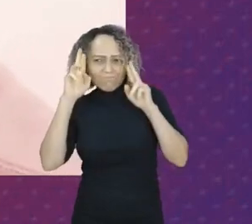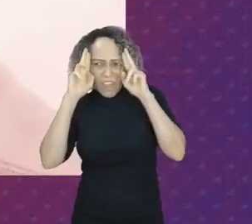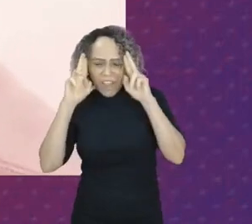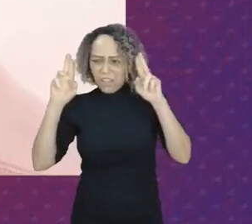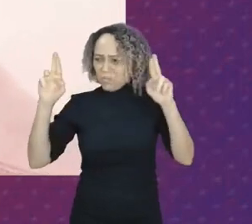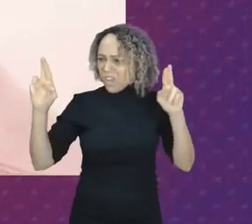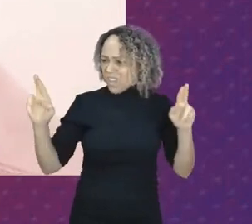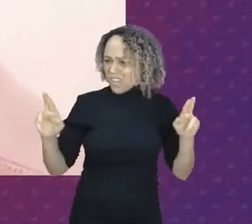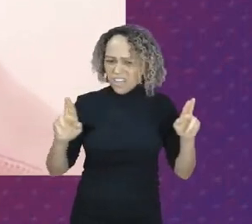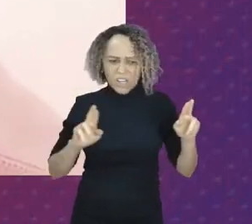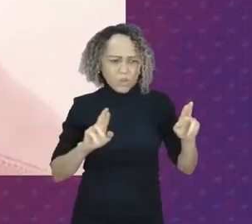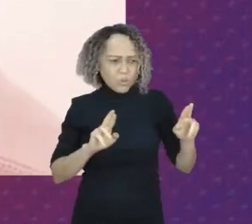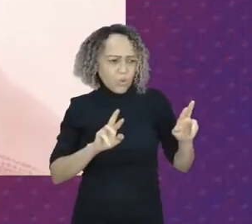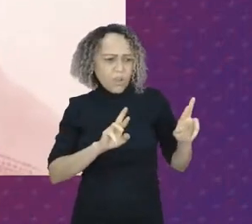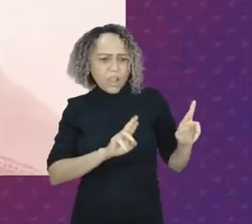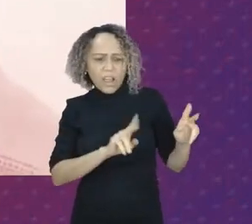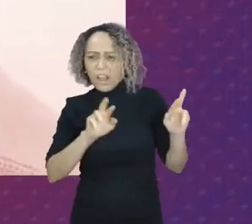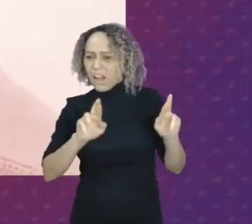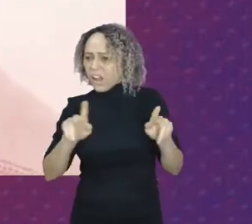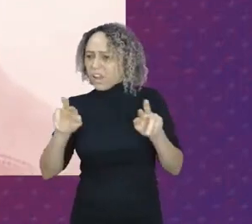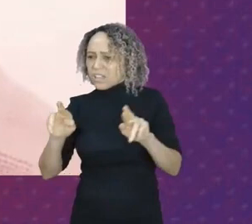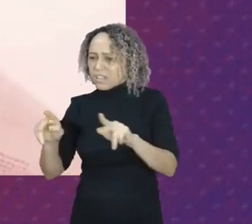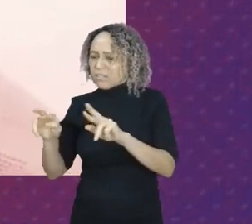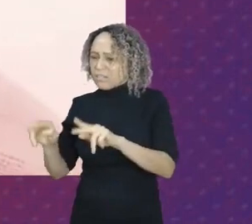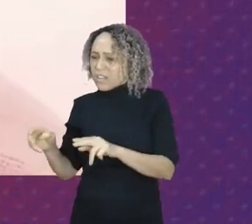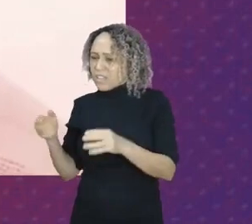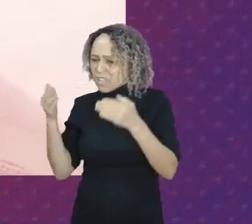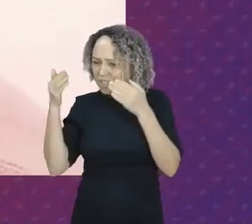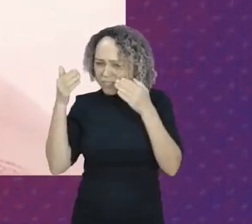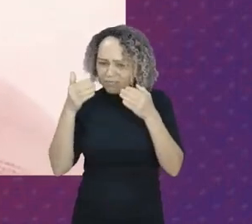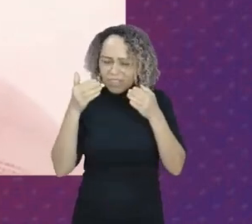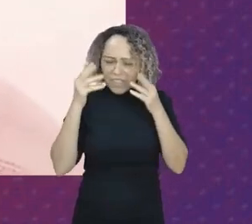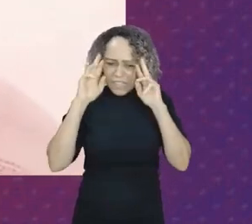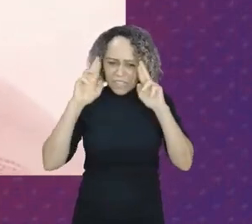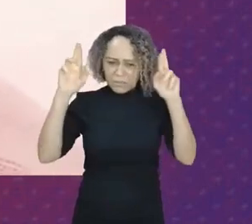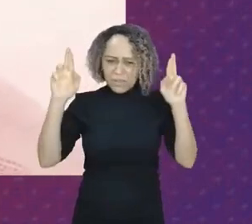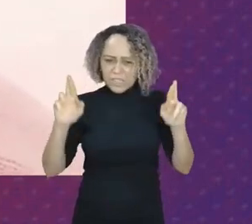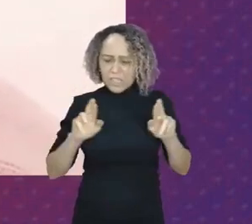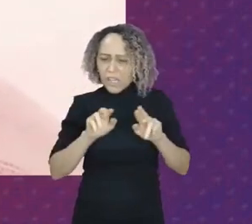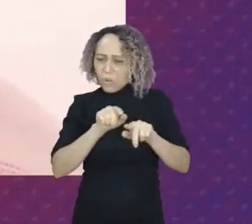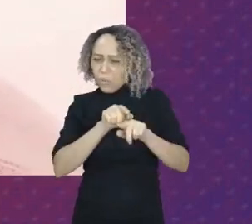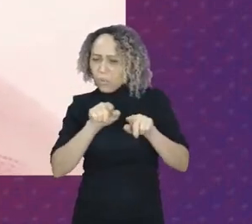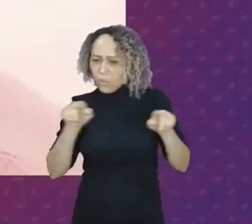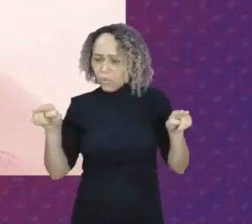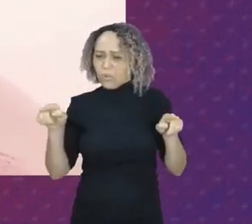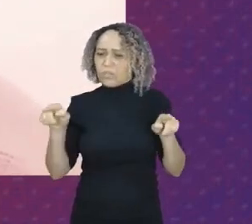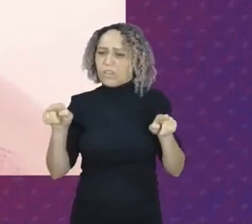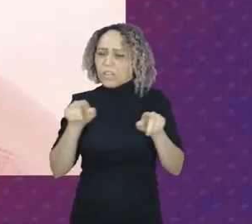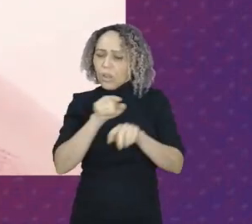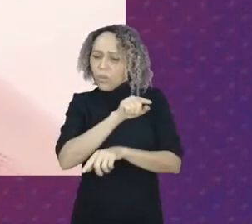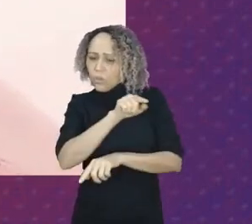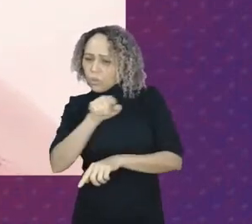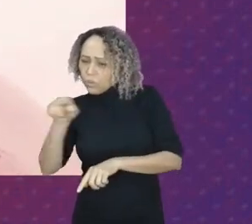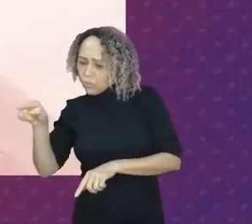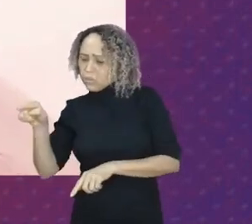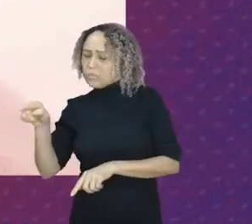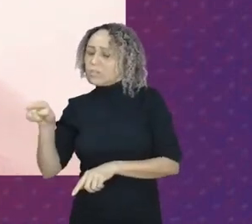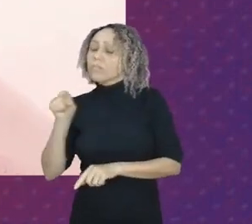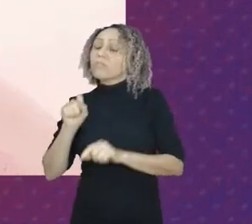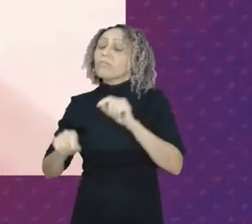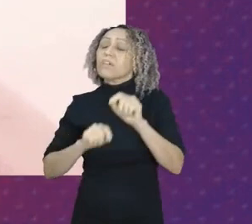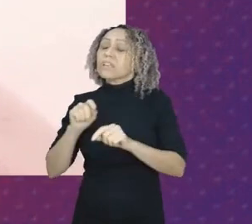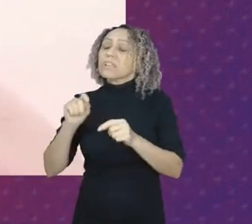as diversidades que nós vamos contribuir com que essa política mude, com que esse país